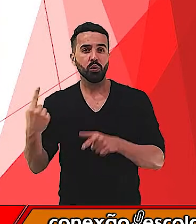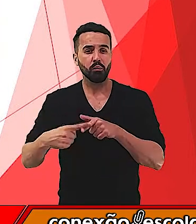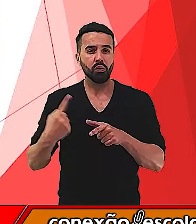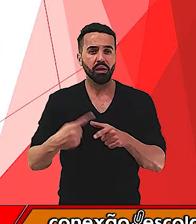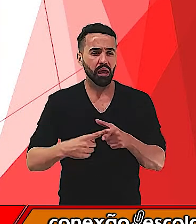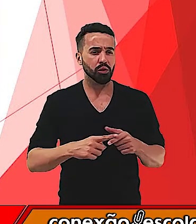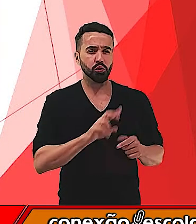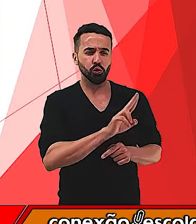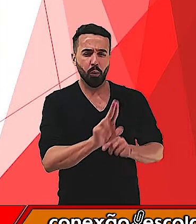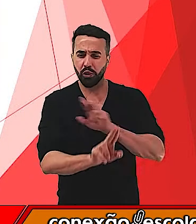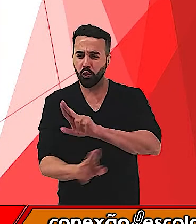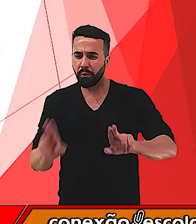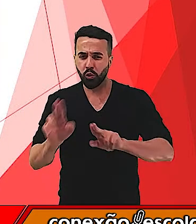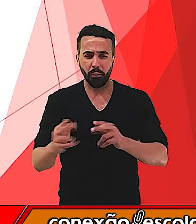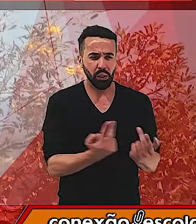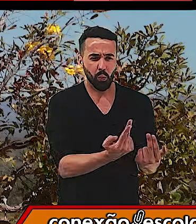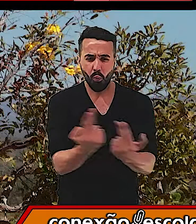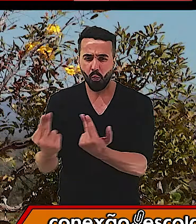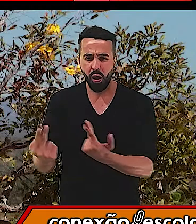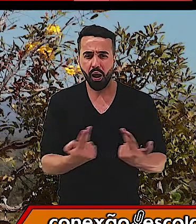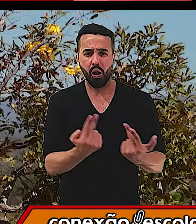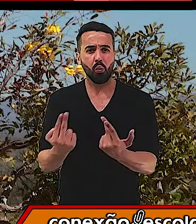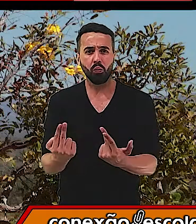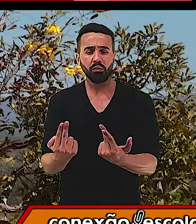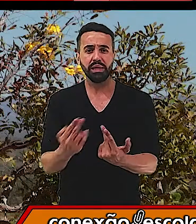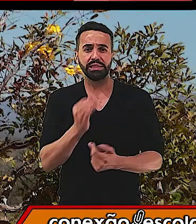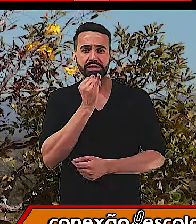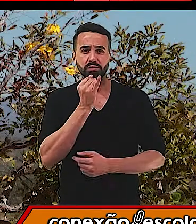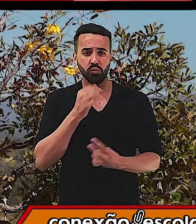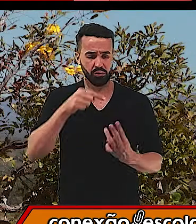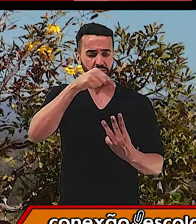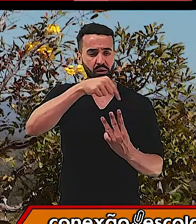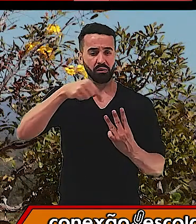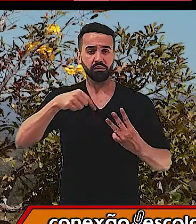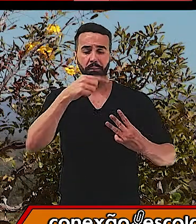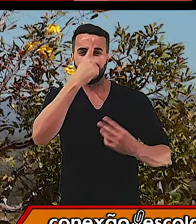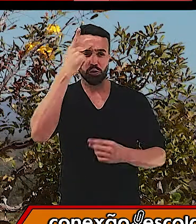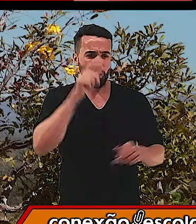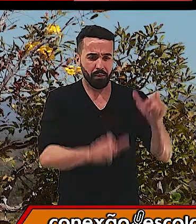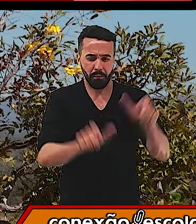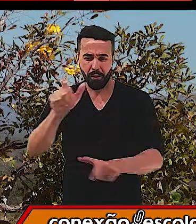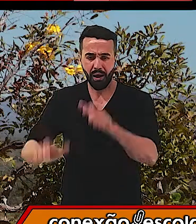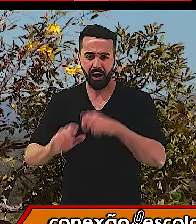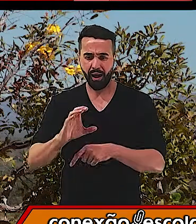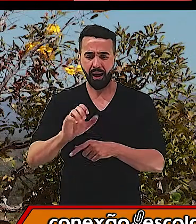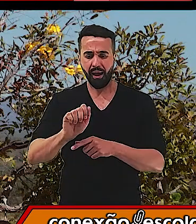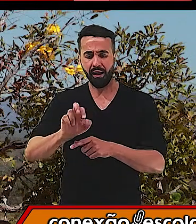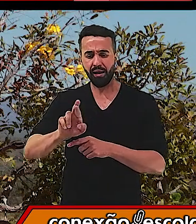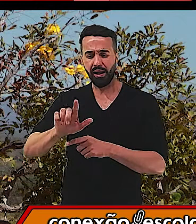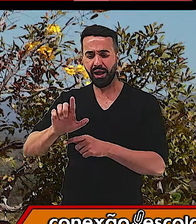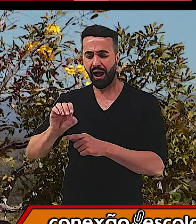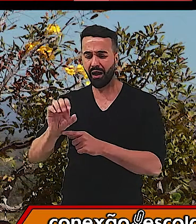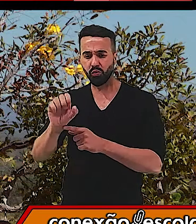repetiam. Por exemplo, já imaginou você estar num lugar que tem três Carlos? Carlos, Carlos, Carlos, como é que